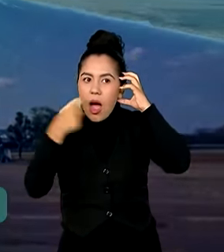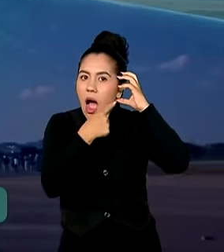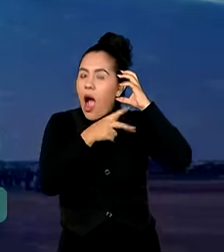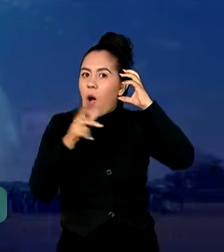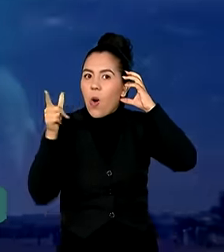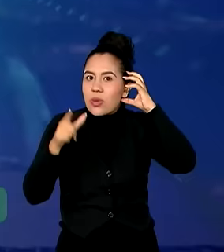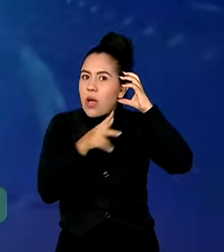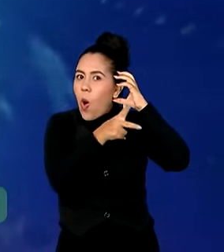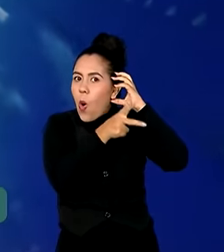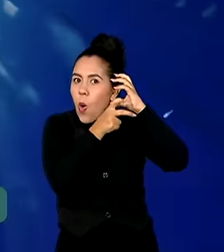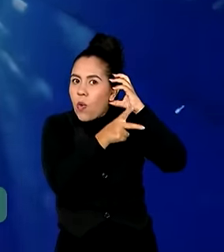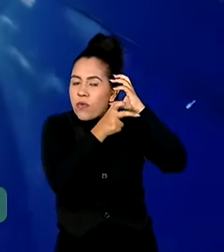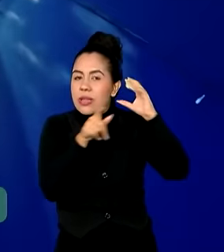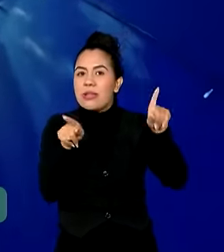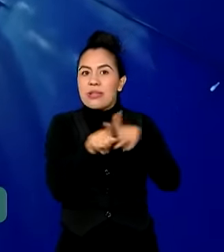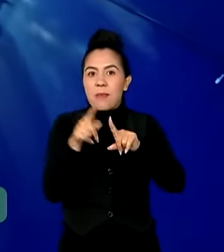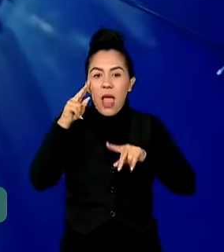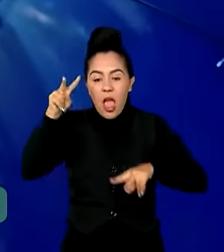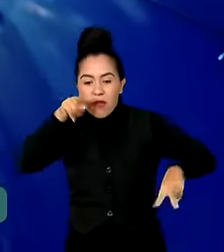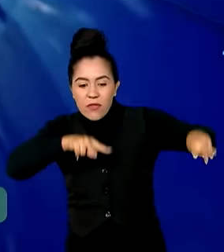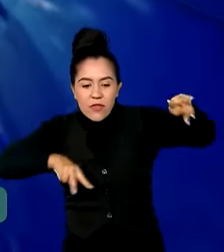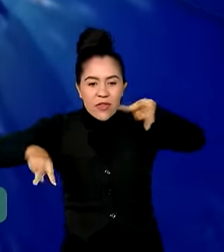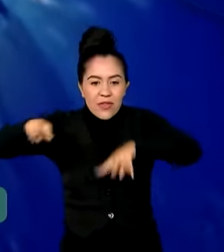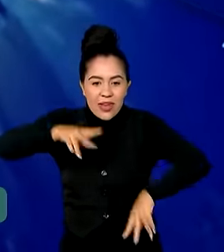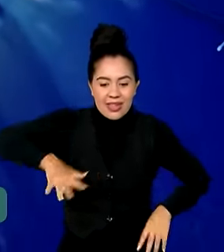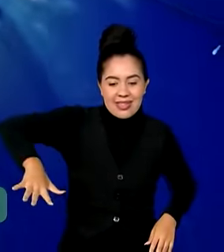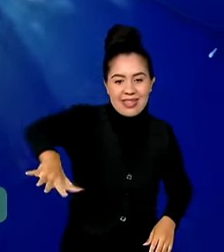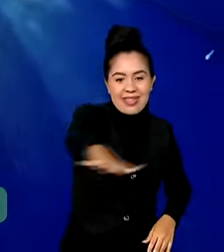consegue ver, mas consegue escutar também todo o público presente.